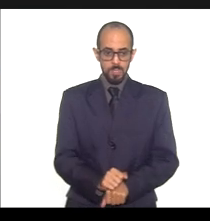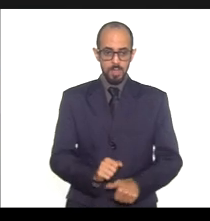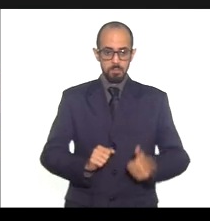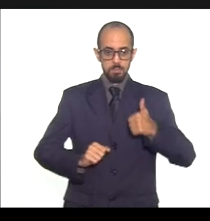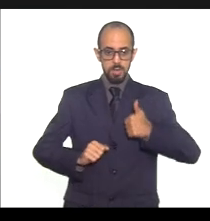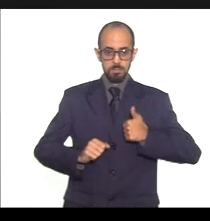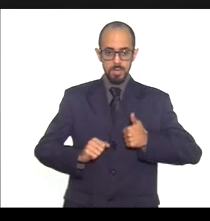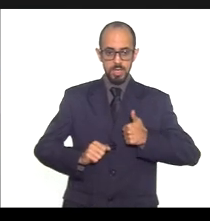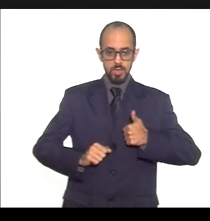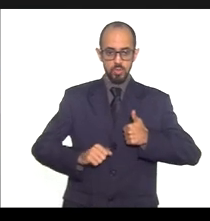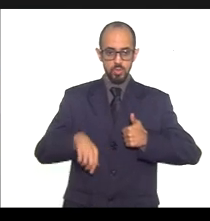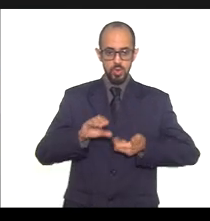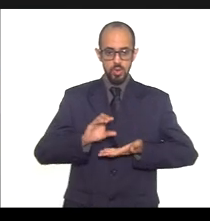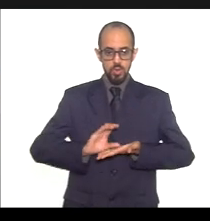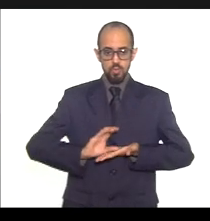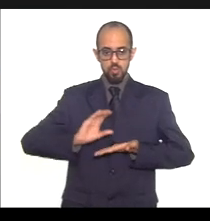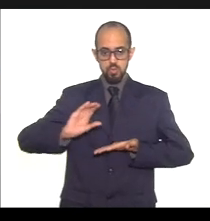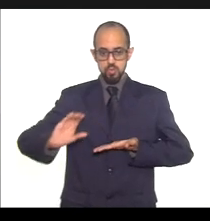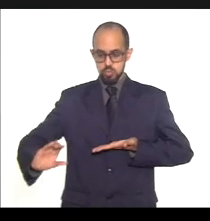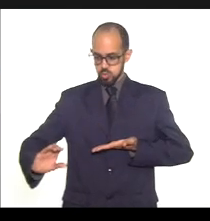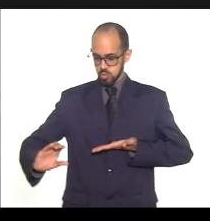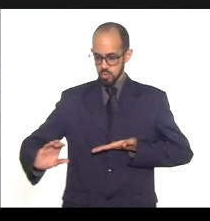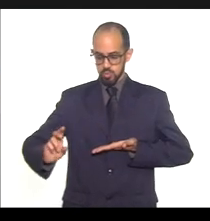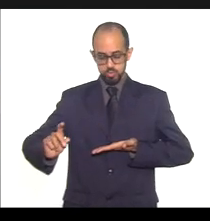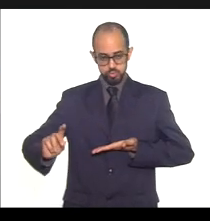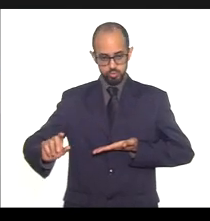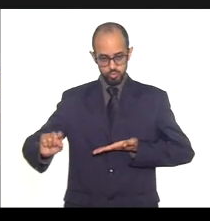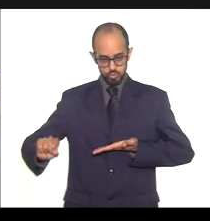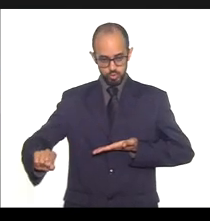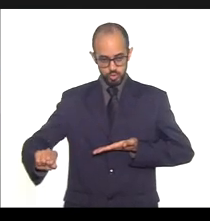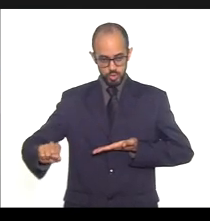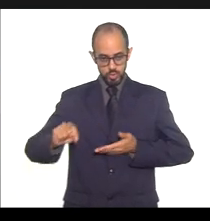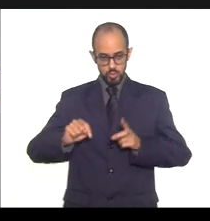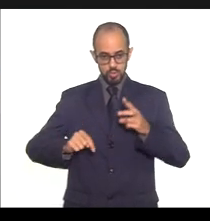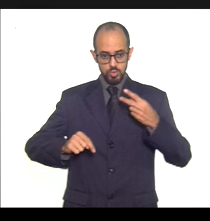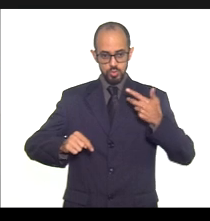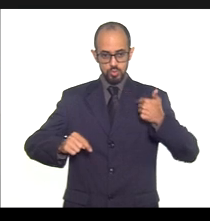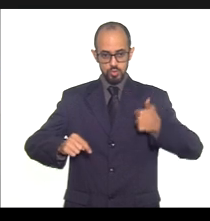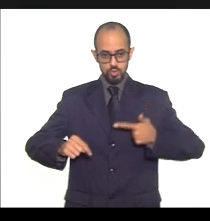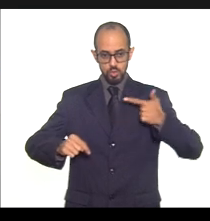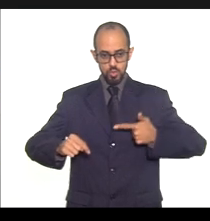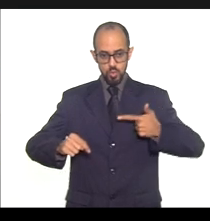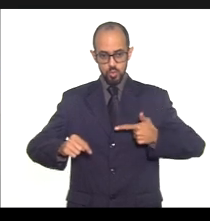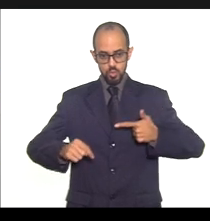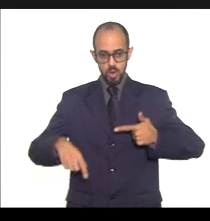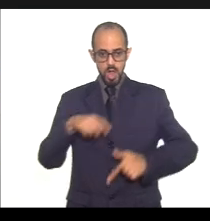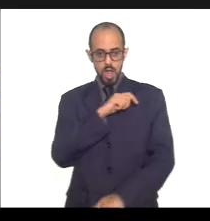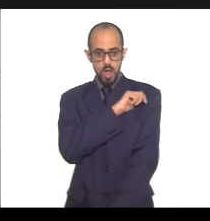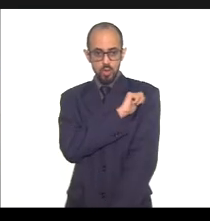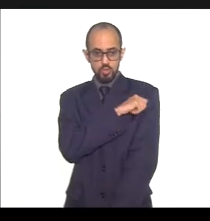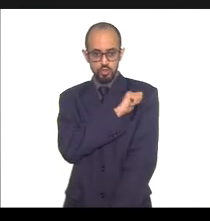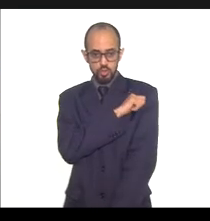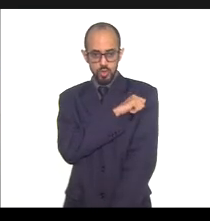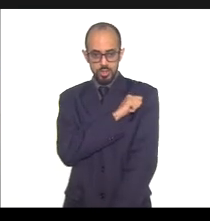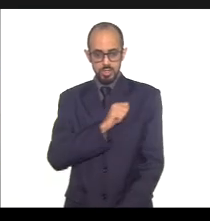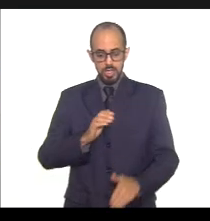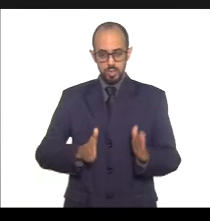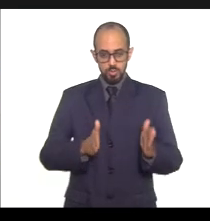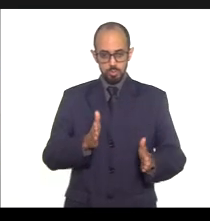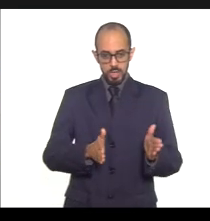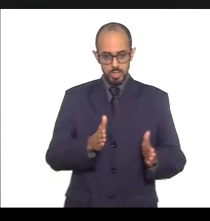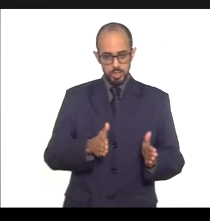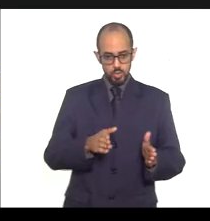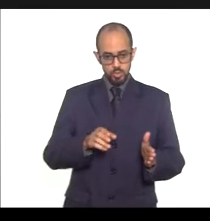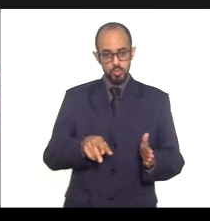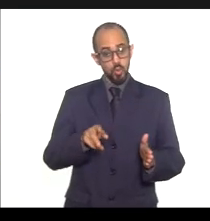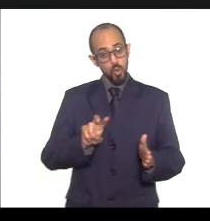Montante e fonte dos recursos aplicados no período, auditorias realizadas ou em fase de execução no período e suas